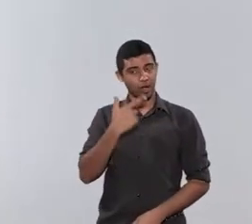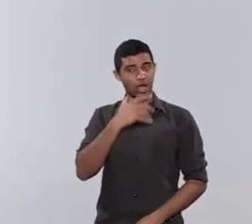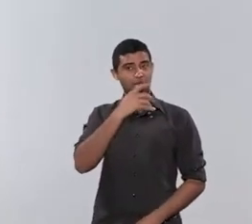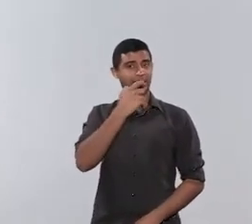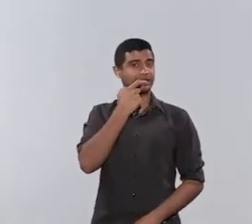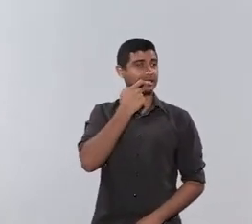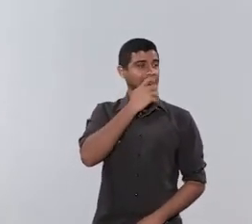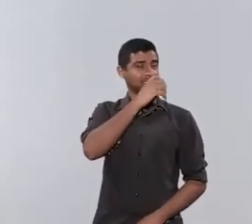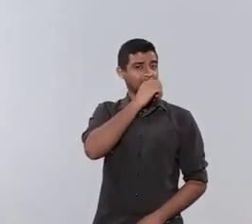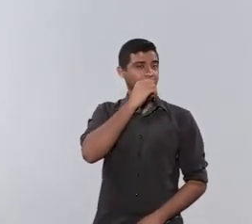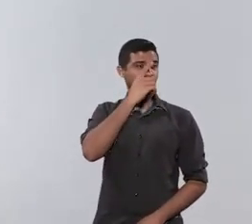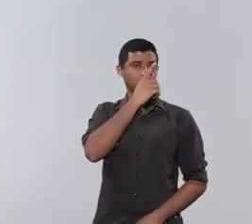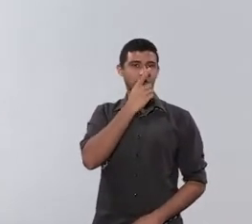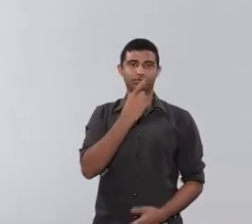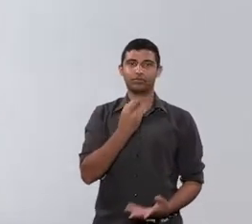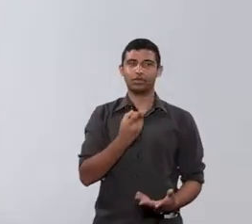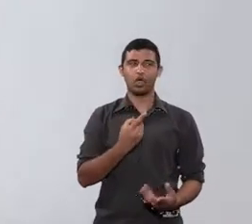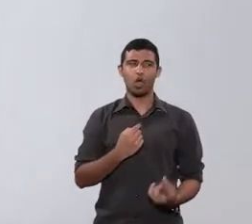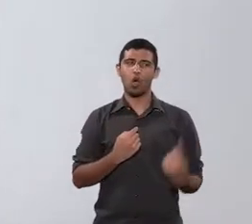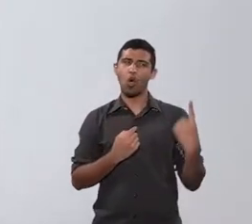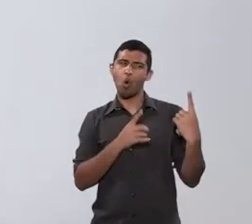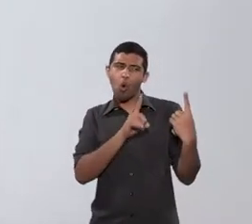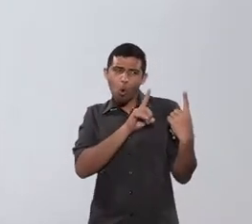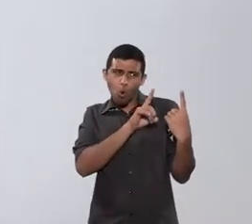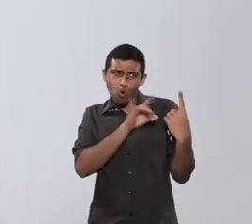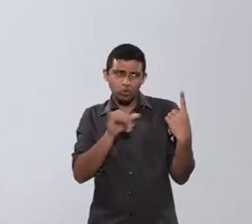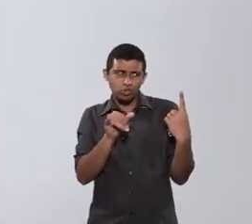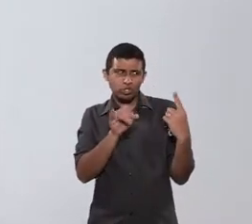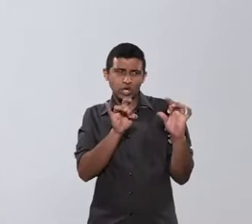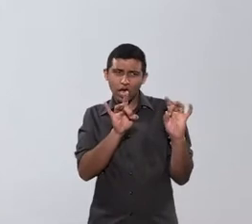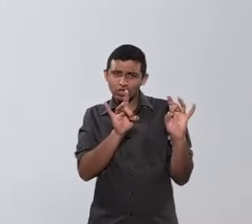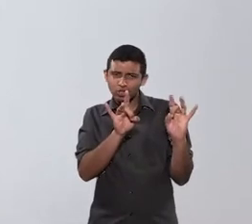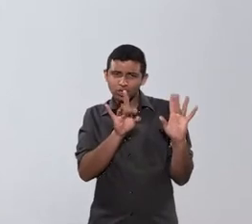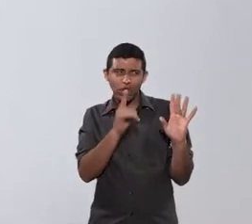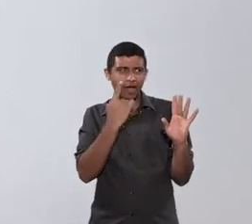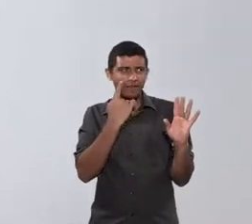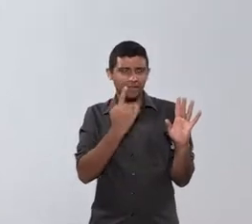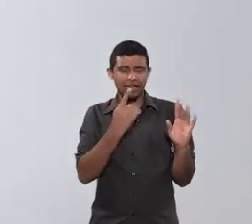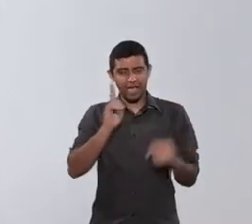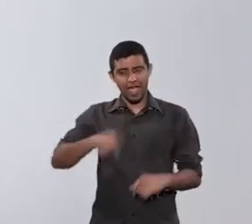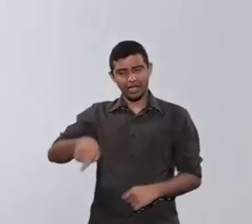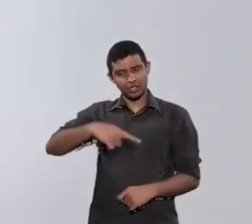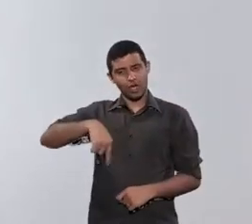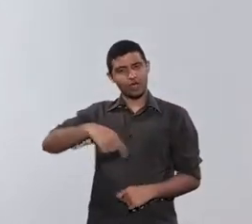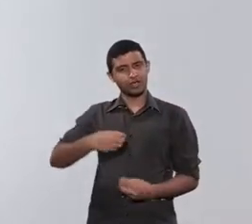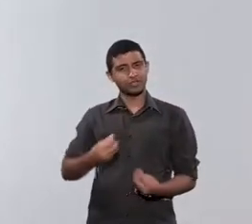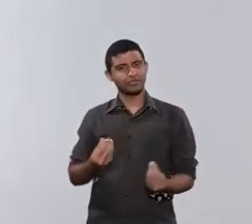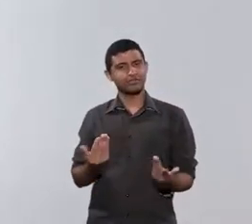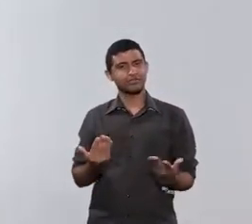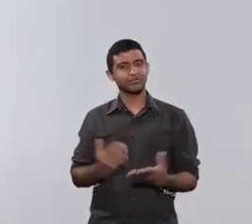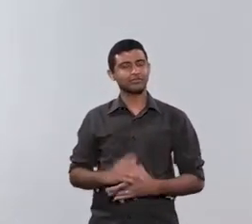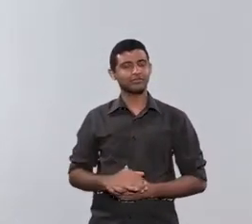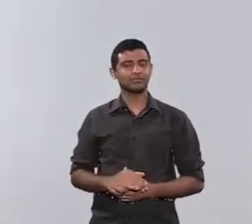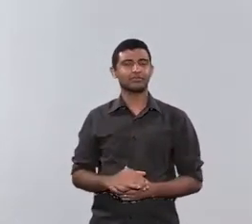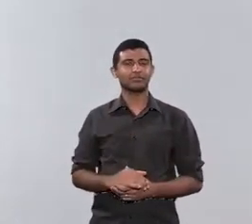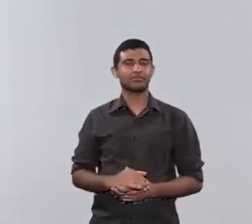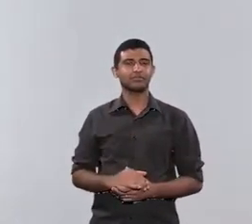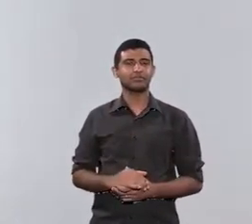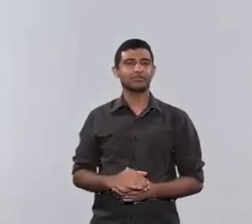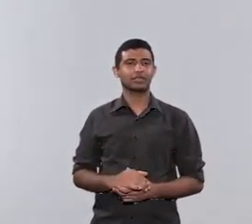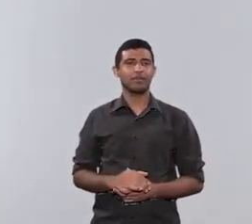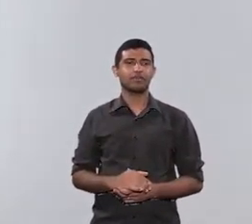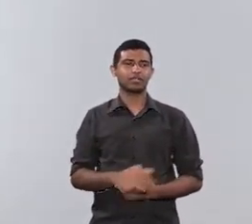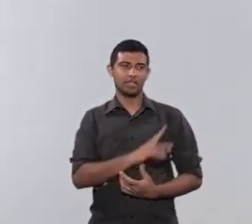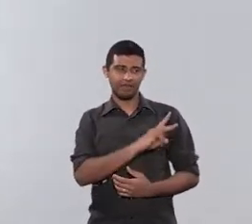esse final de semana, um dia dele ou dela vai ser nosso. Então, você vai ficar,